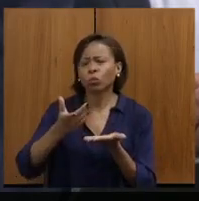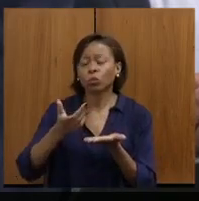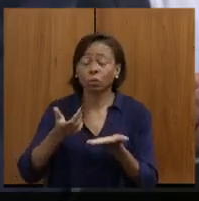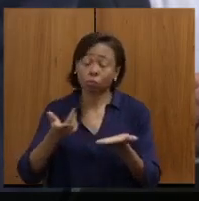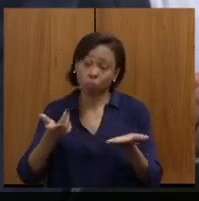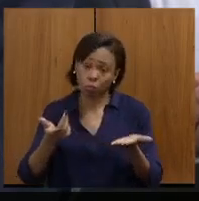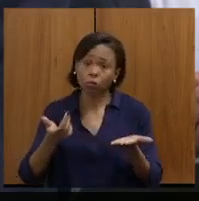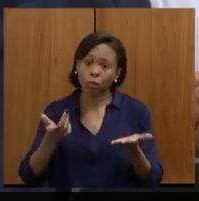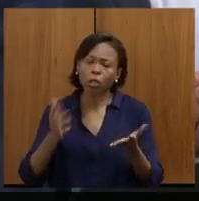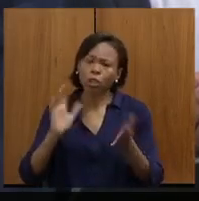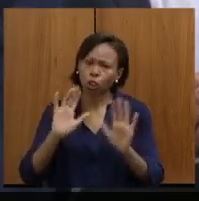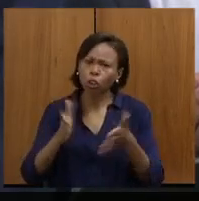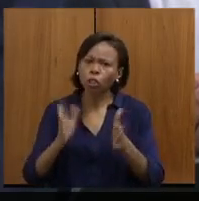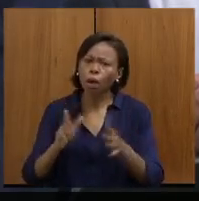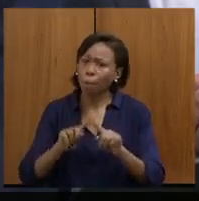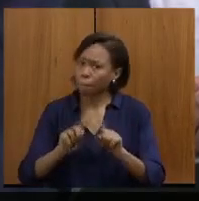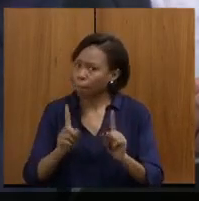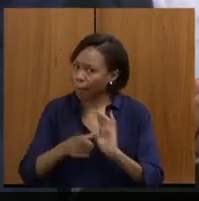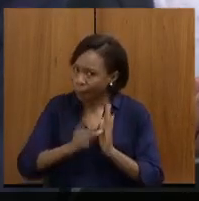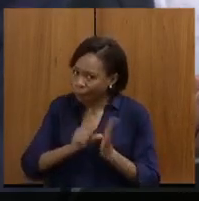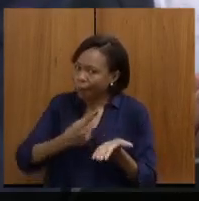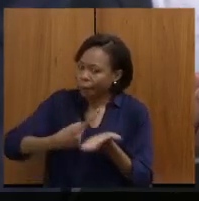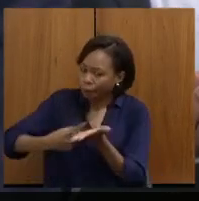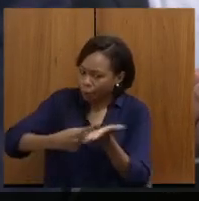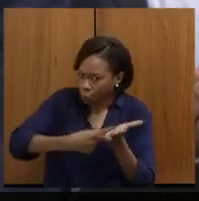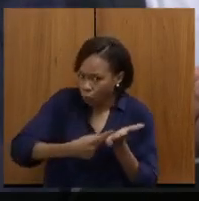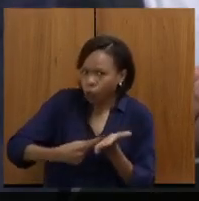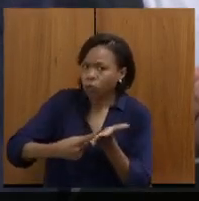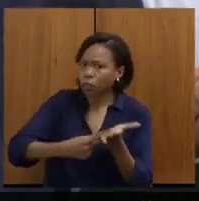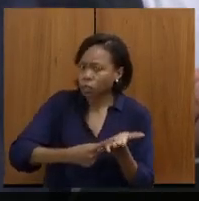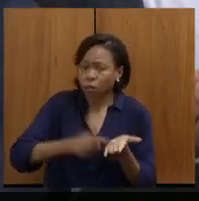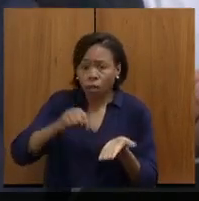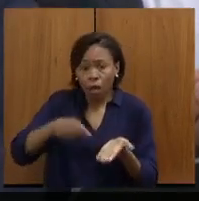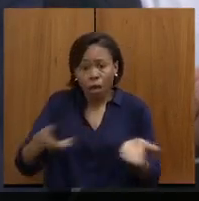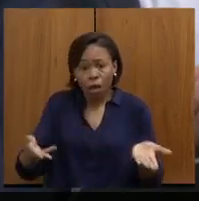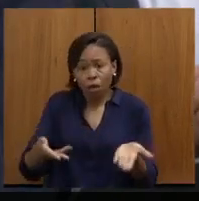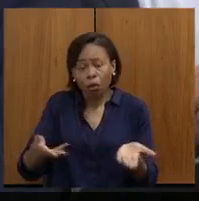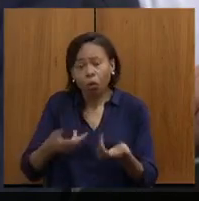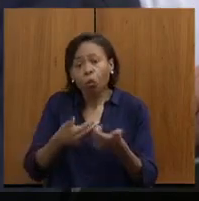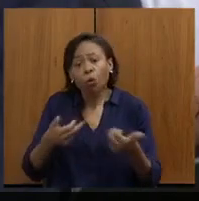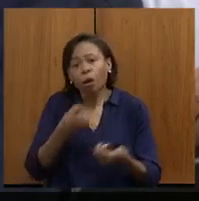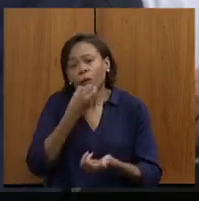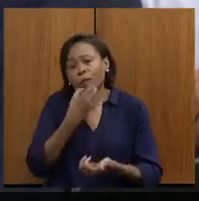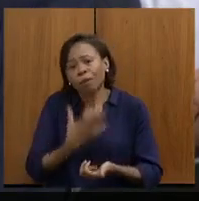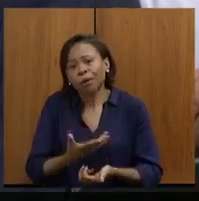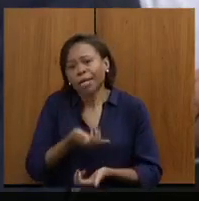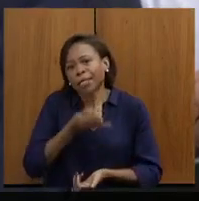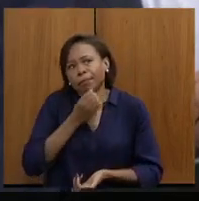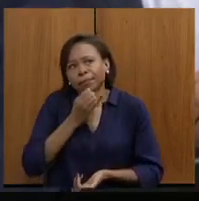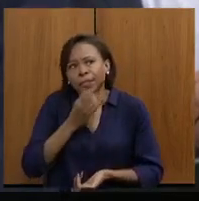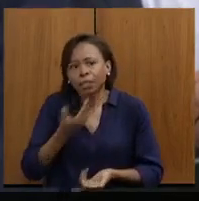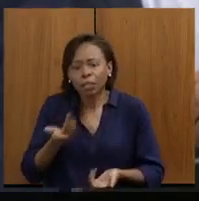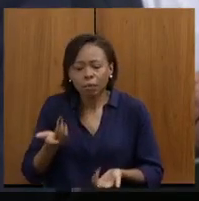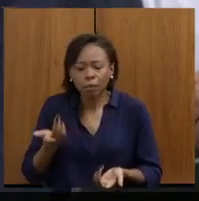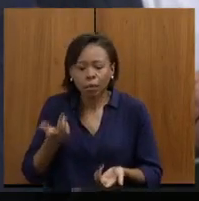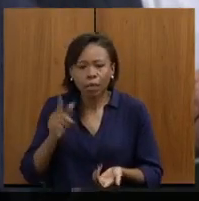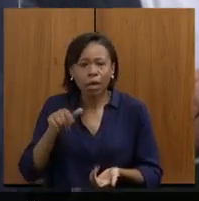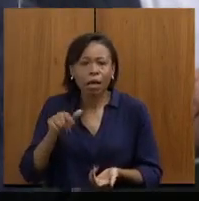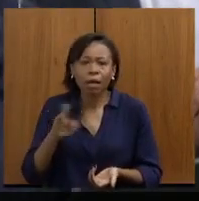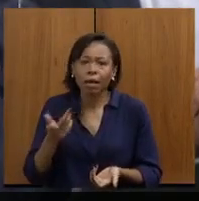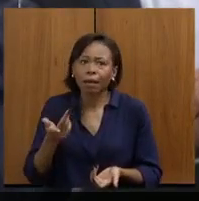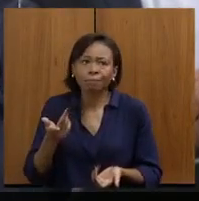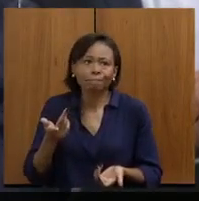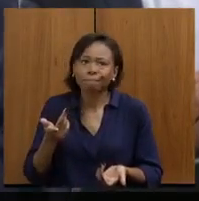ali, mas foi tudo negociado. agora a parte boa, digamos assim, realmente não